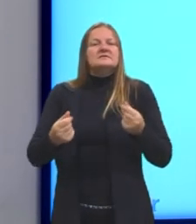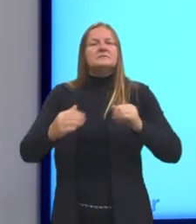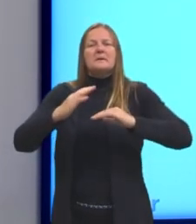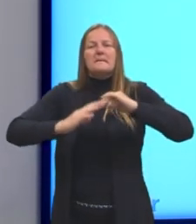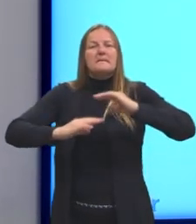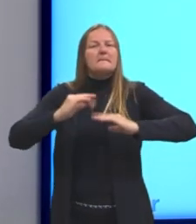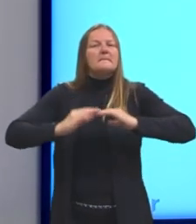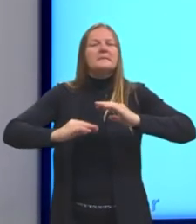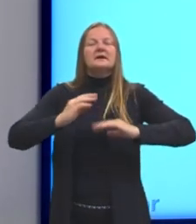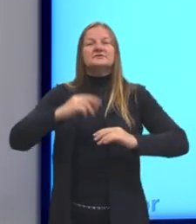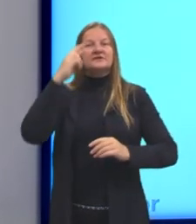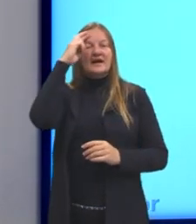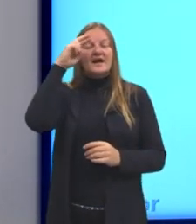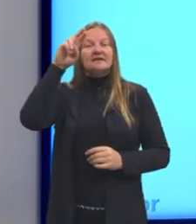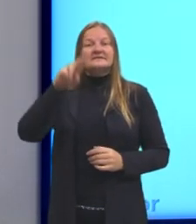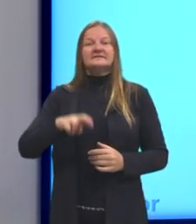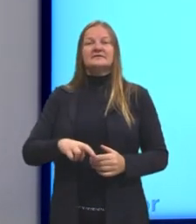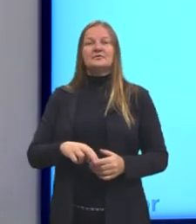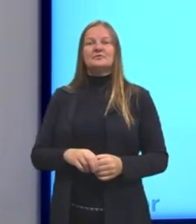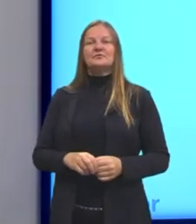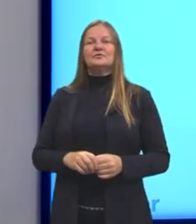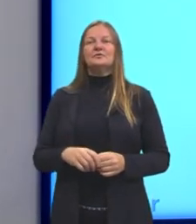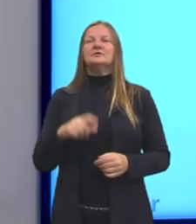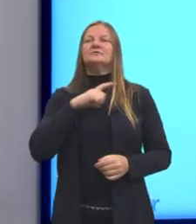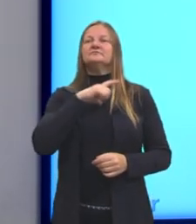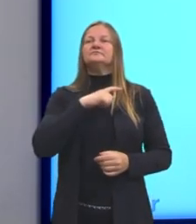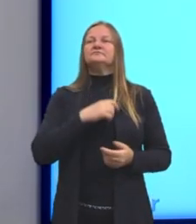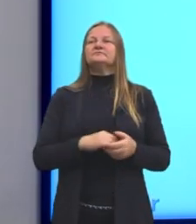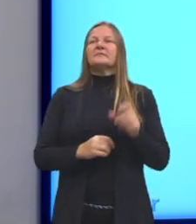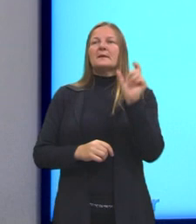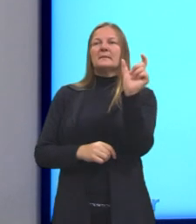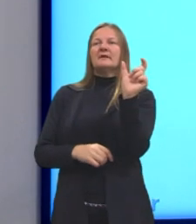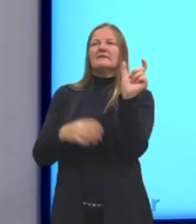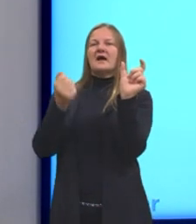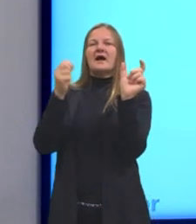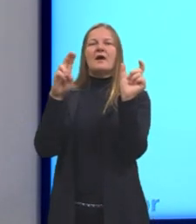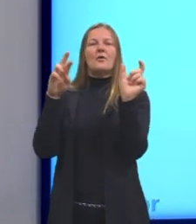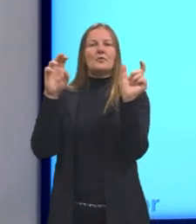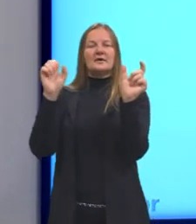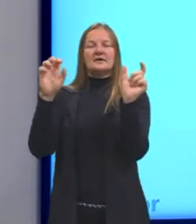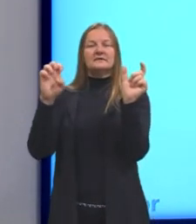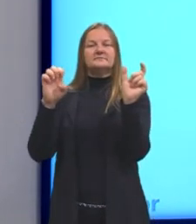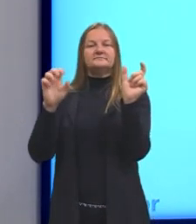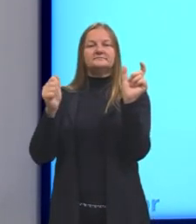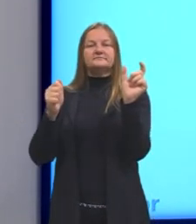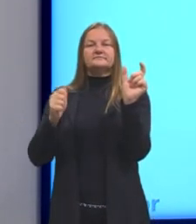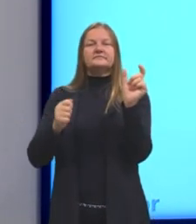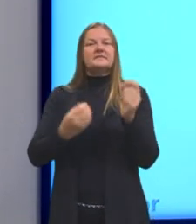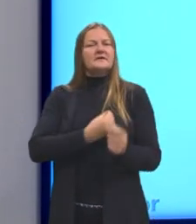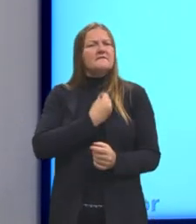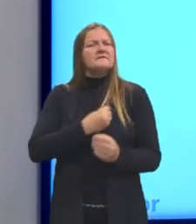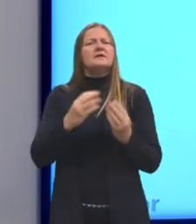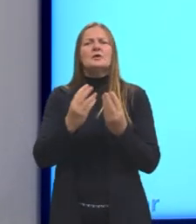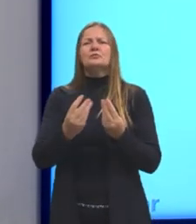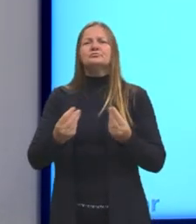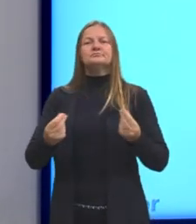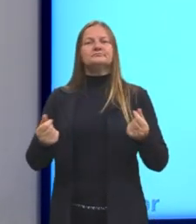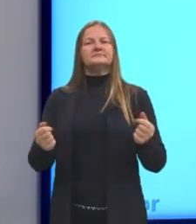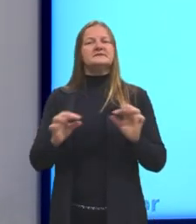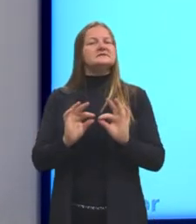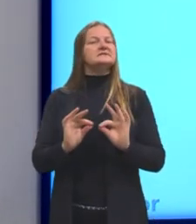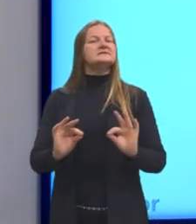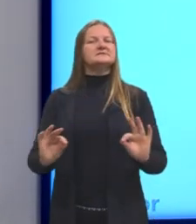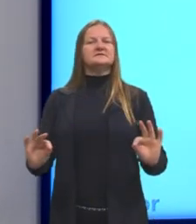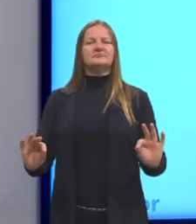mais da razão. Áurea mediocritas, mediocridade áurea, vida comum. Então, eles querem ter o quê? Uma